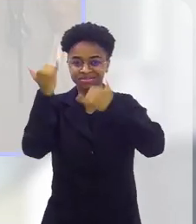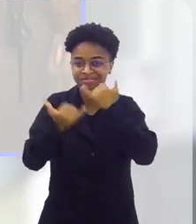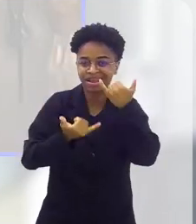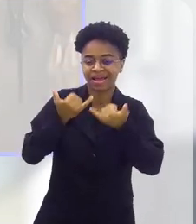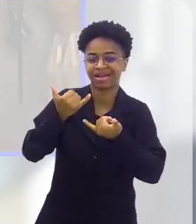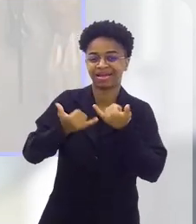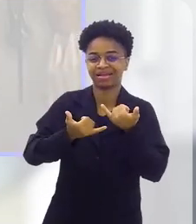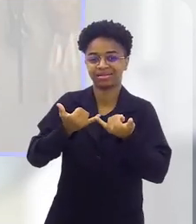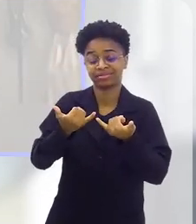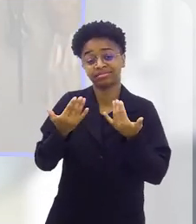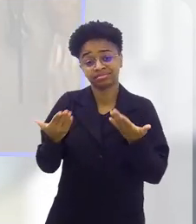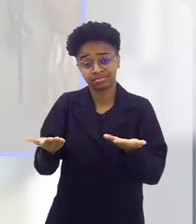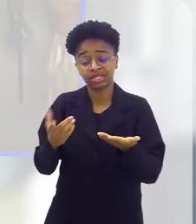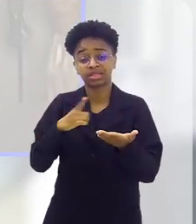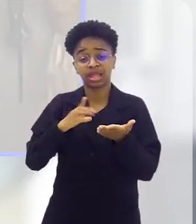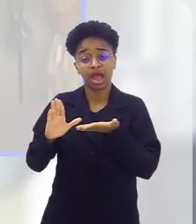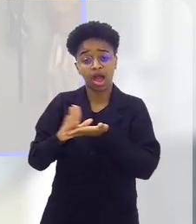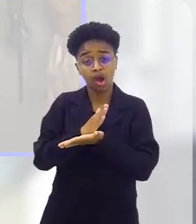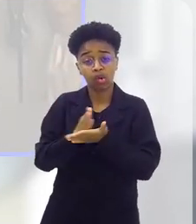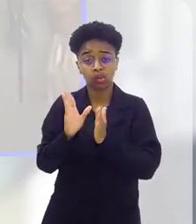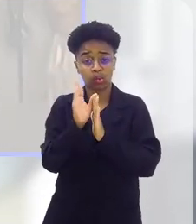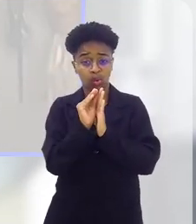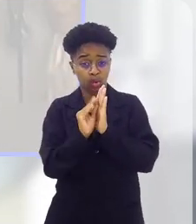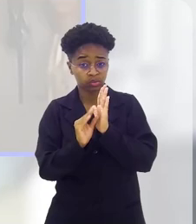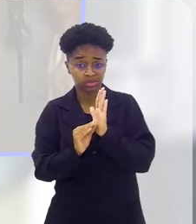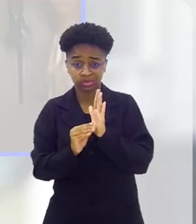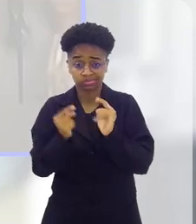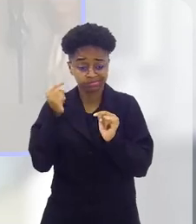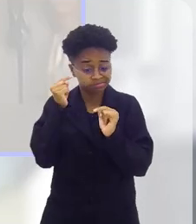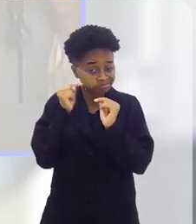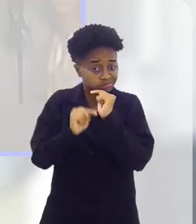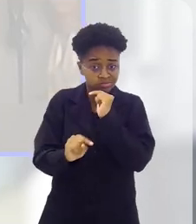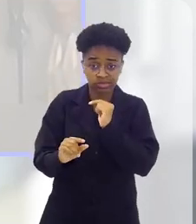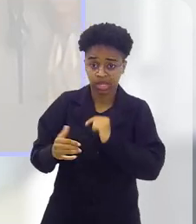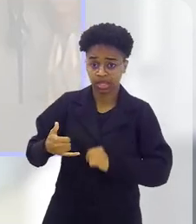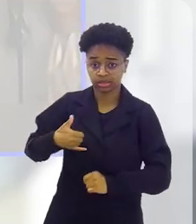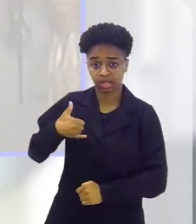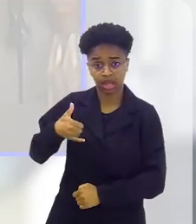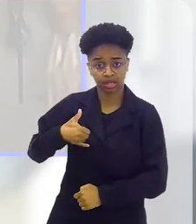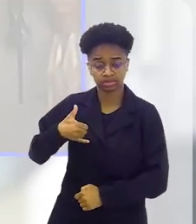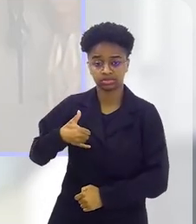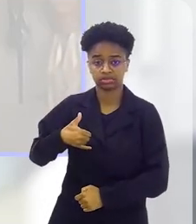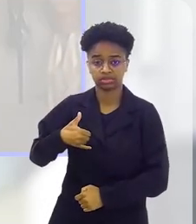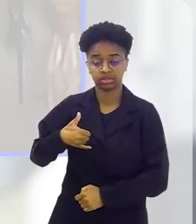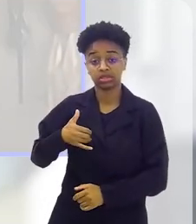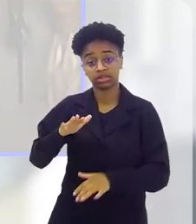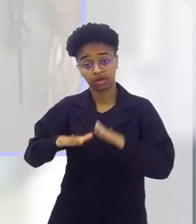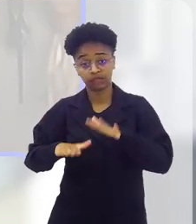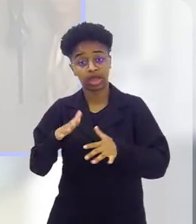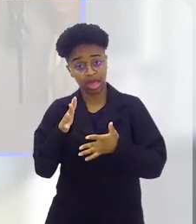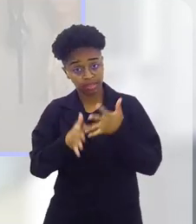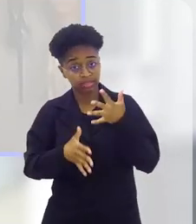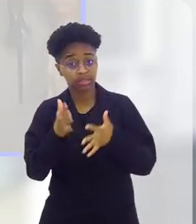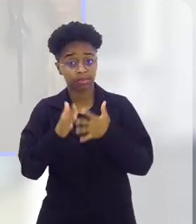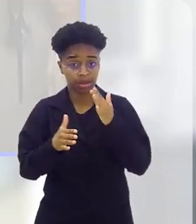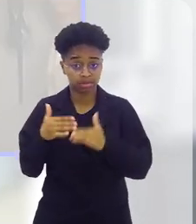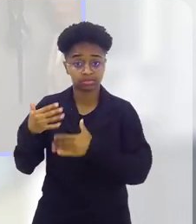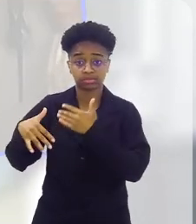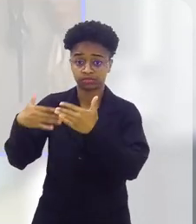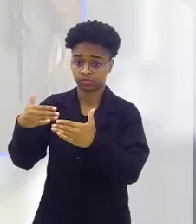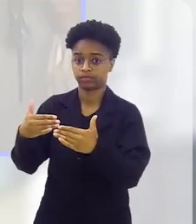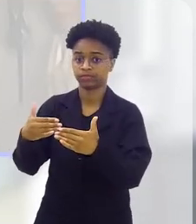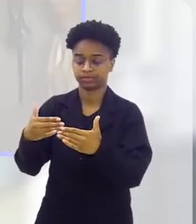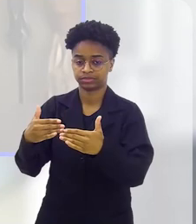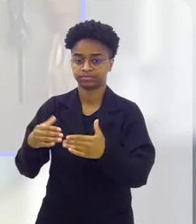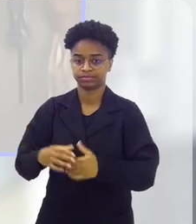brincadeiras de faz de conta, alguns conteúdos que não são apropriados para aquela idade podem atrapalhar muito o